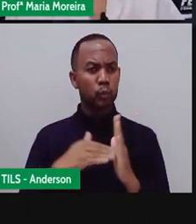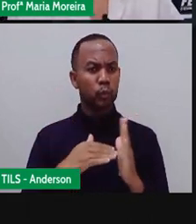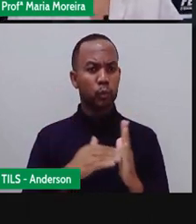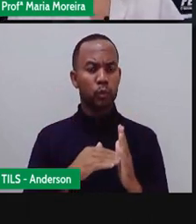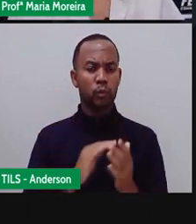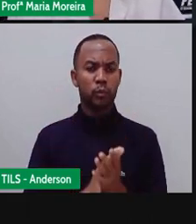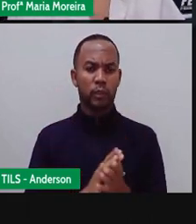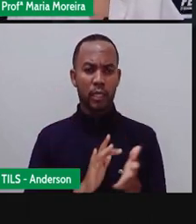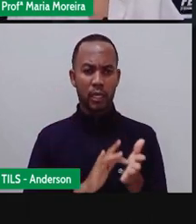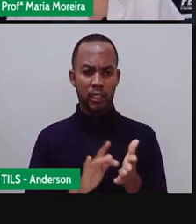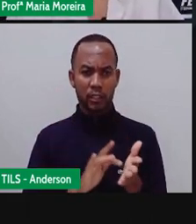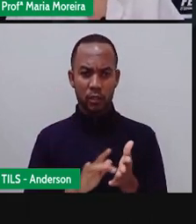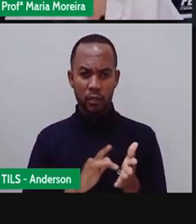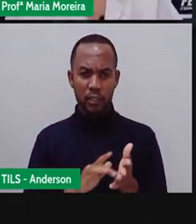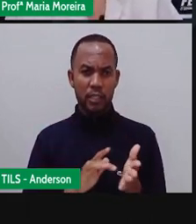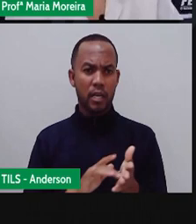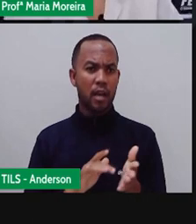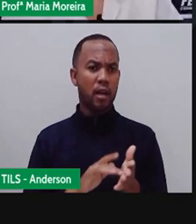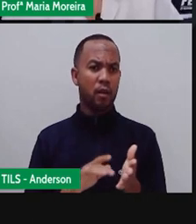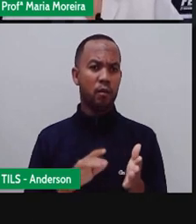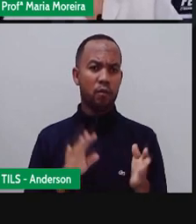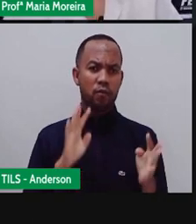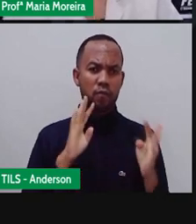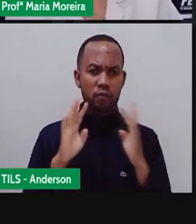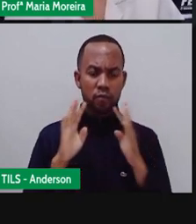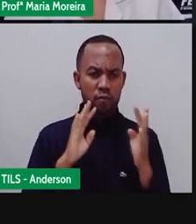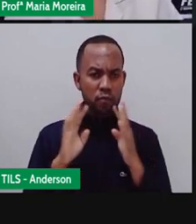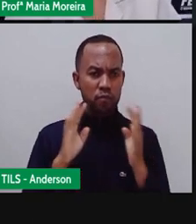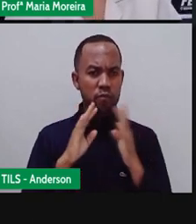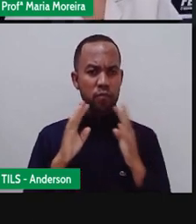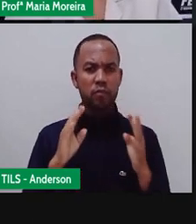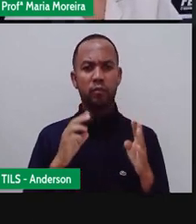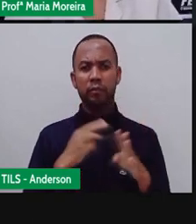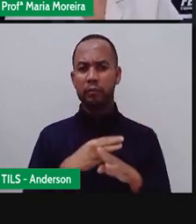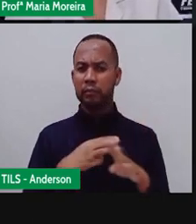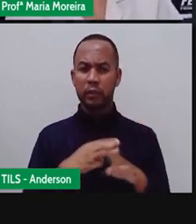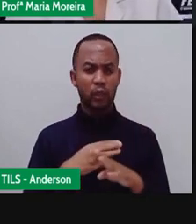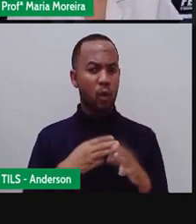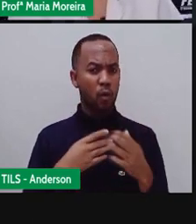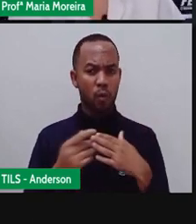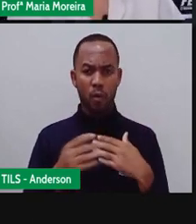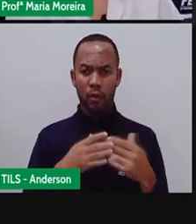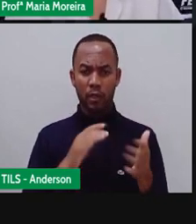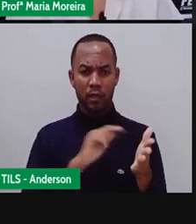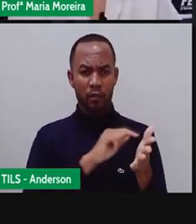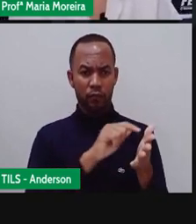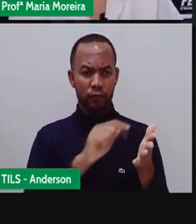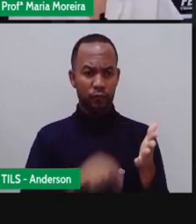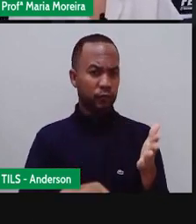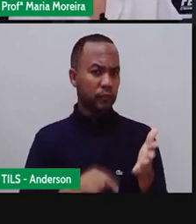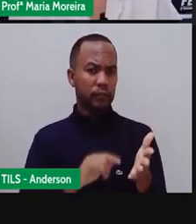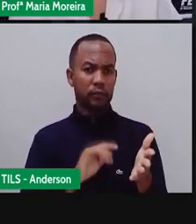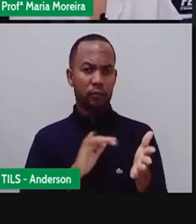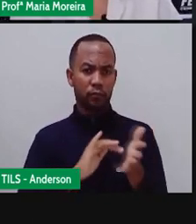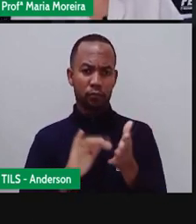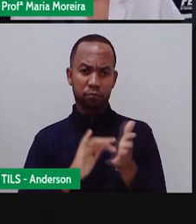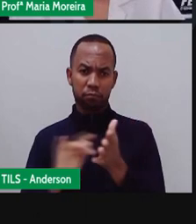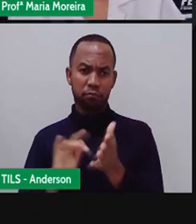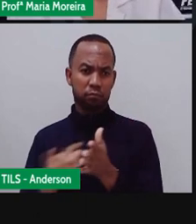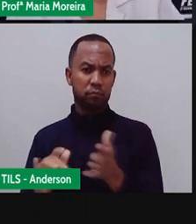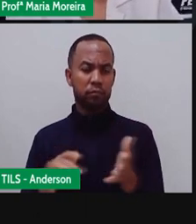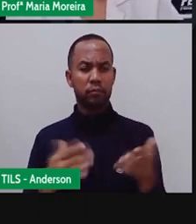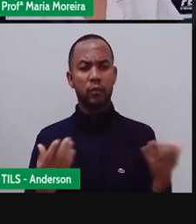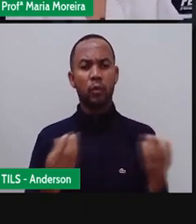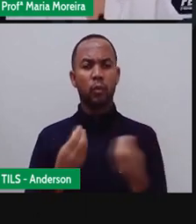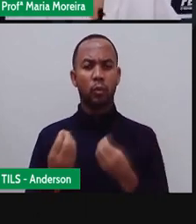Redes sociais como Twitter e Facebook se tornaram plataformas onde os meios de comunicação divulgam seus conteúdos. Então, só,